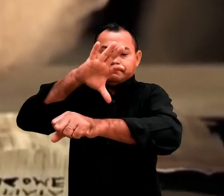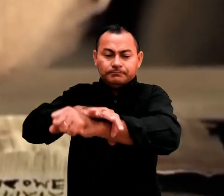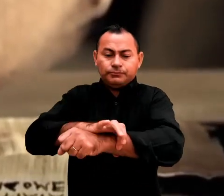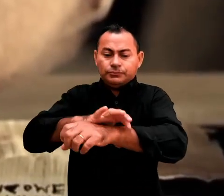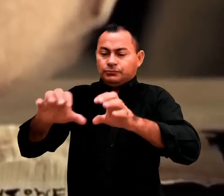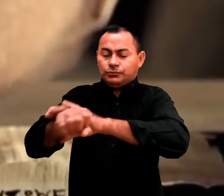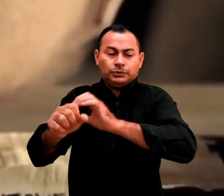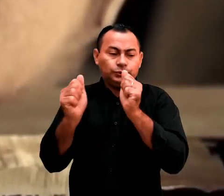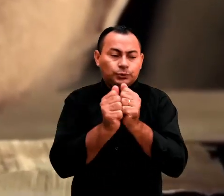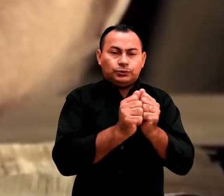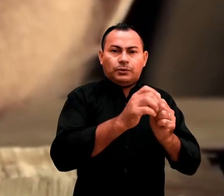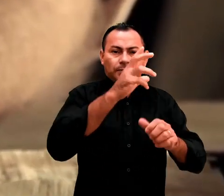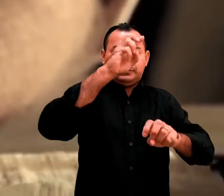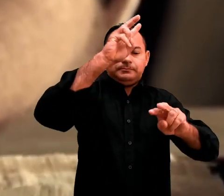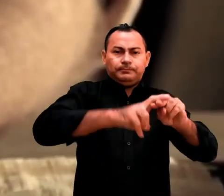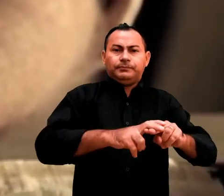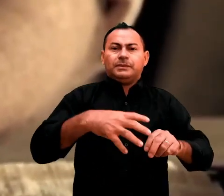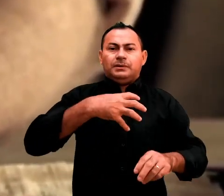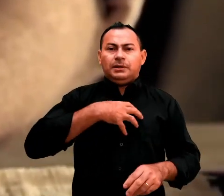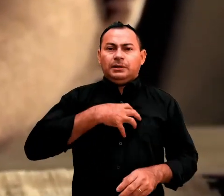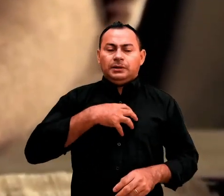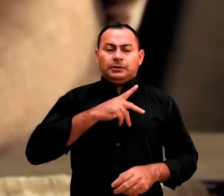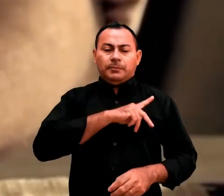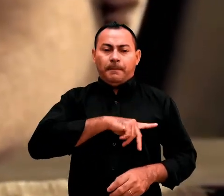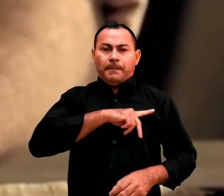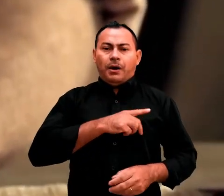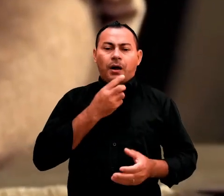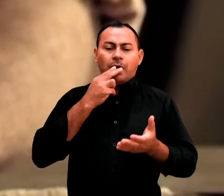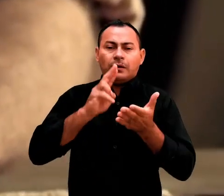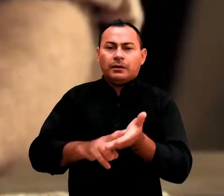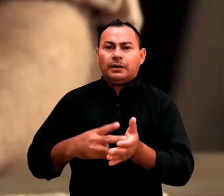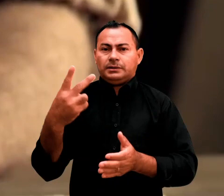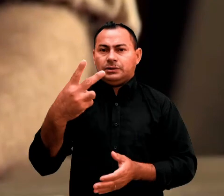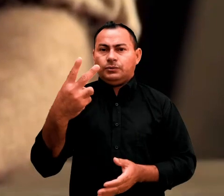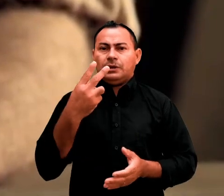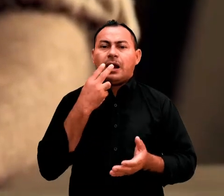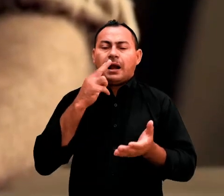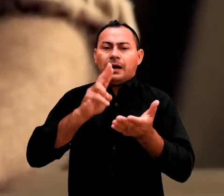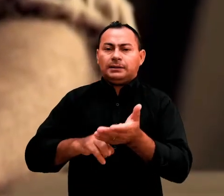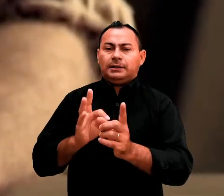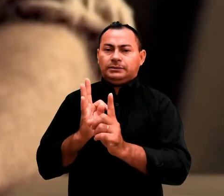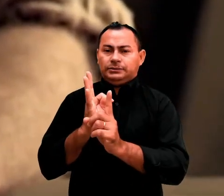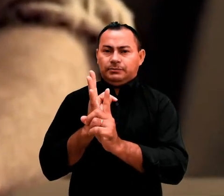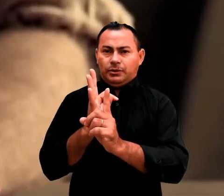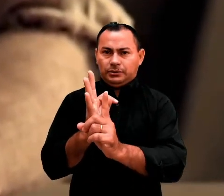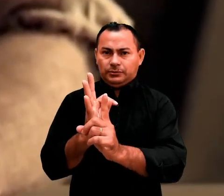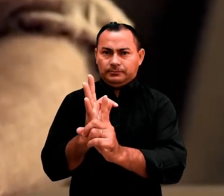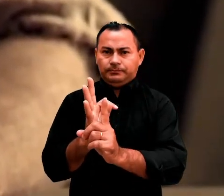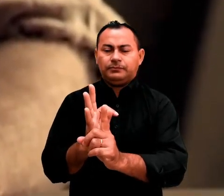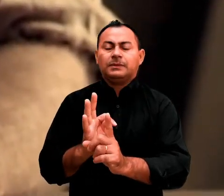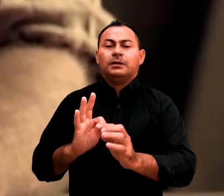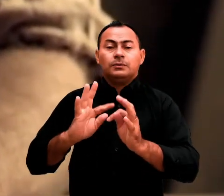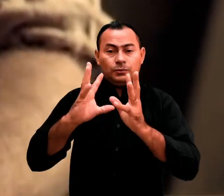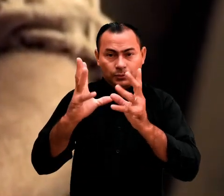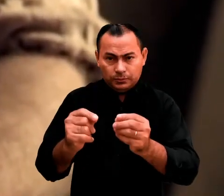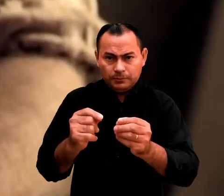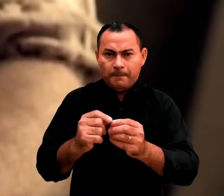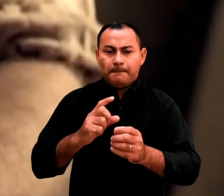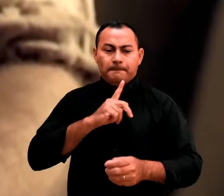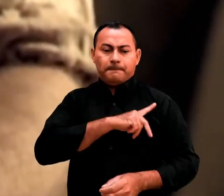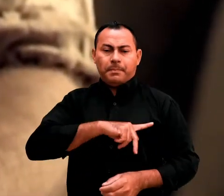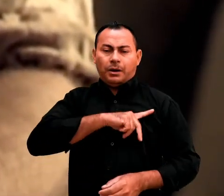sair mais. Foram nessas condições que Paulo escreveu sua segunda carta a Timóteo. Com tudo isso,